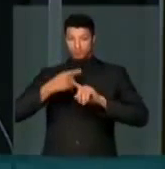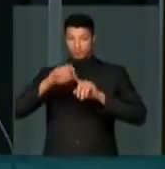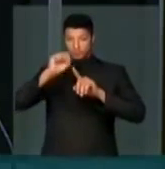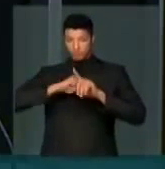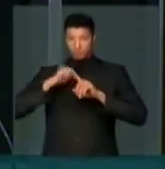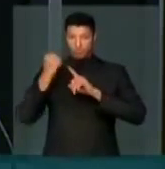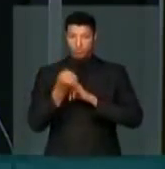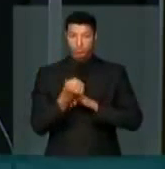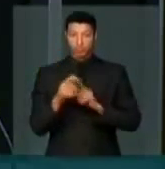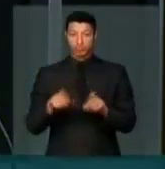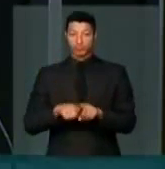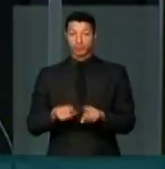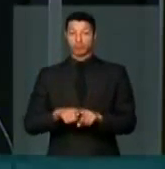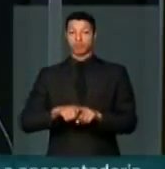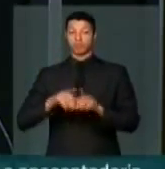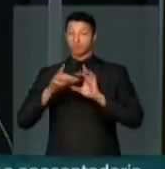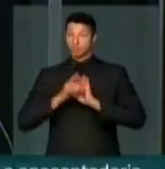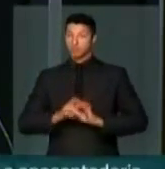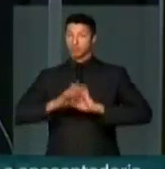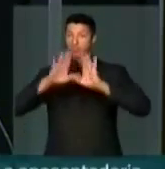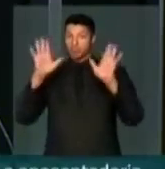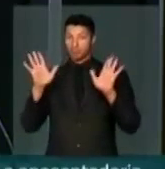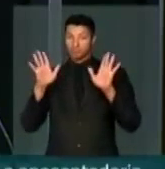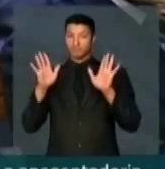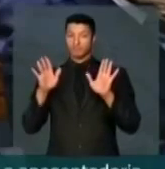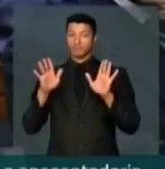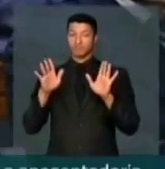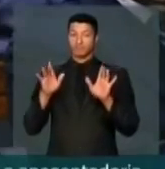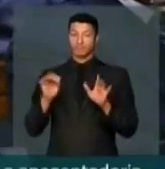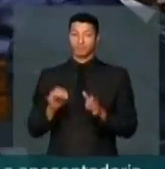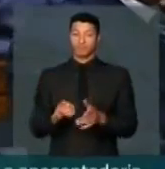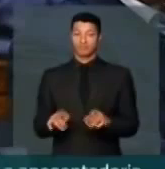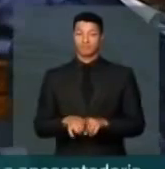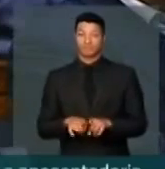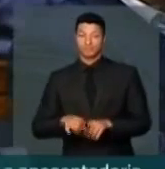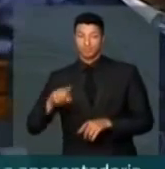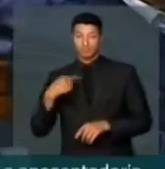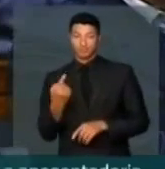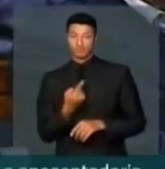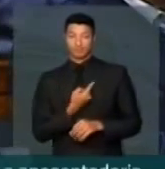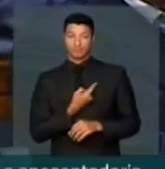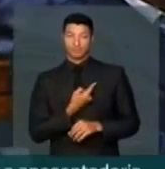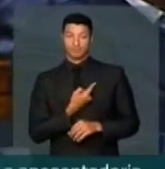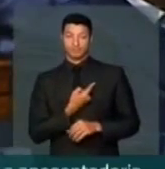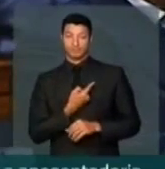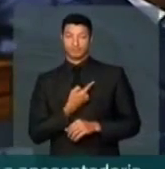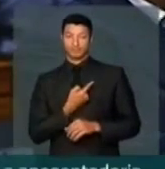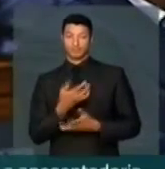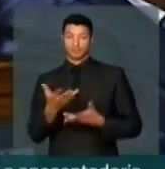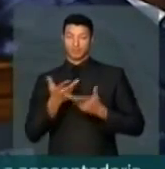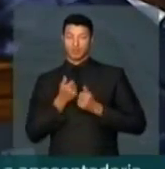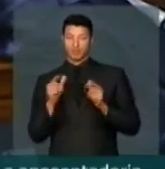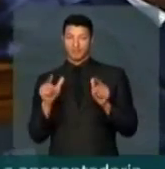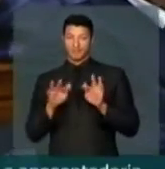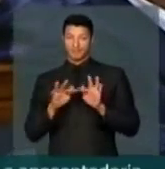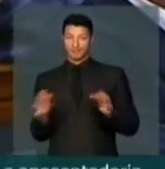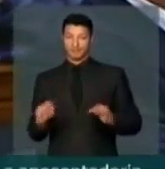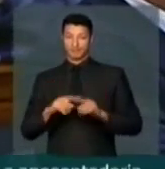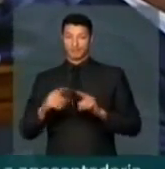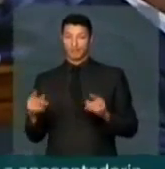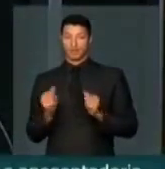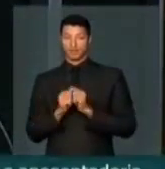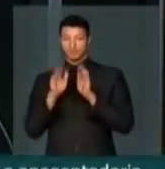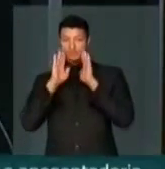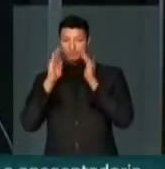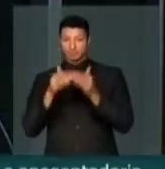socialismo e da liberdade, na nossa agremiação pequena ainda, mas